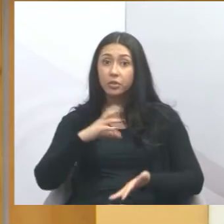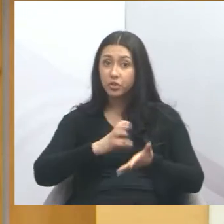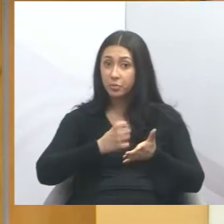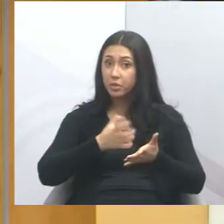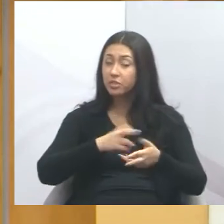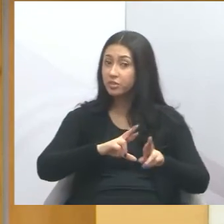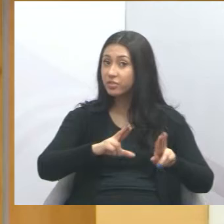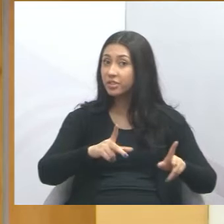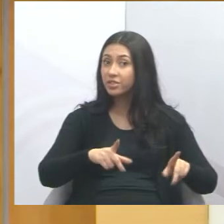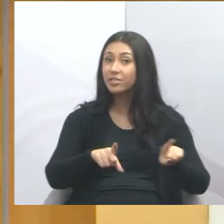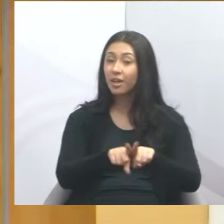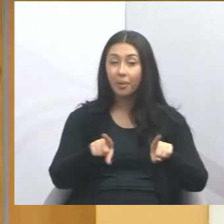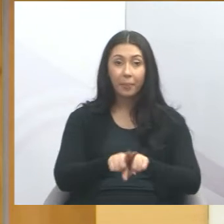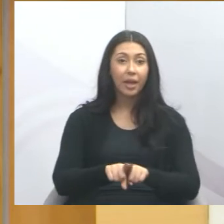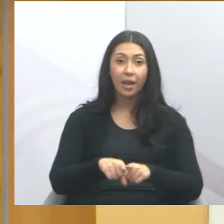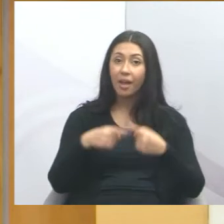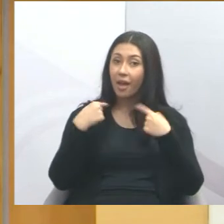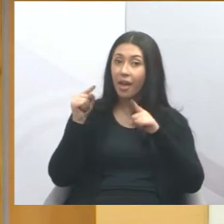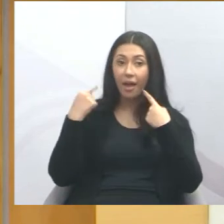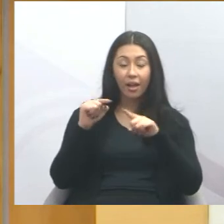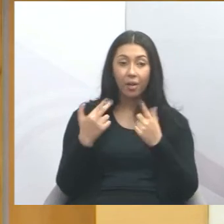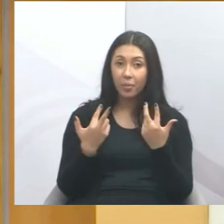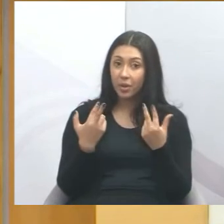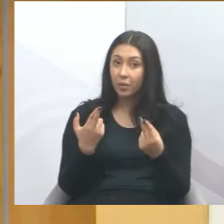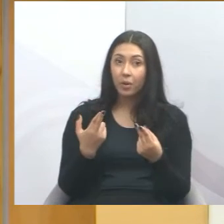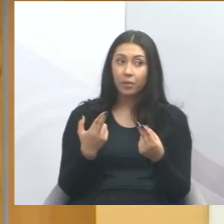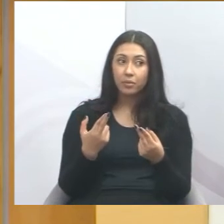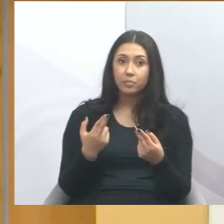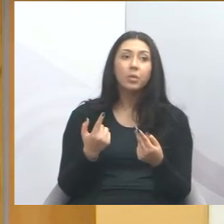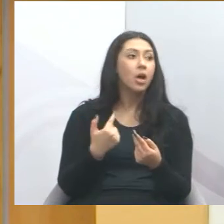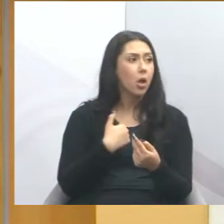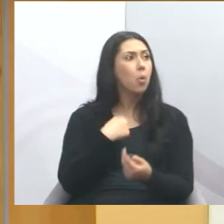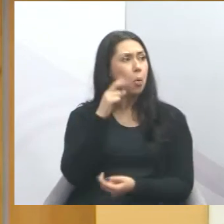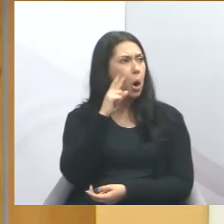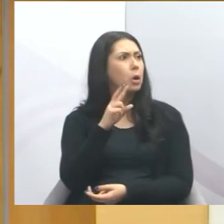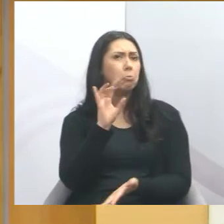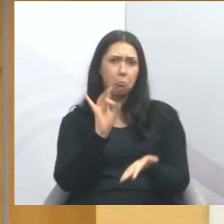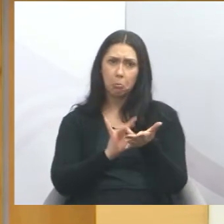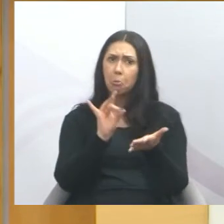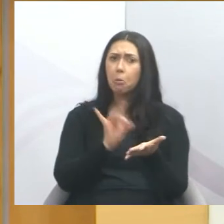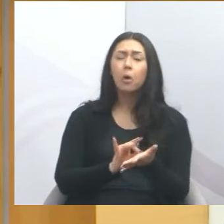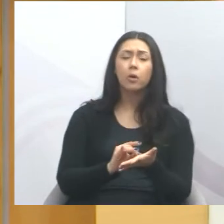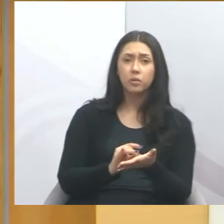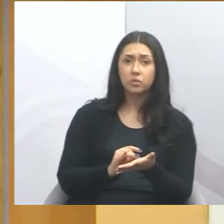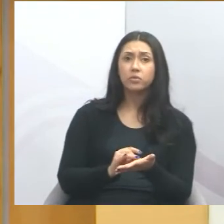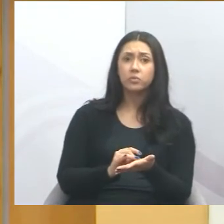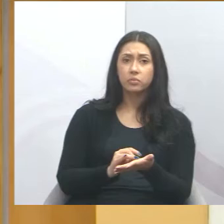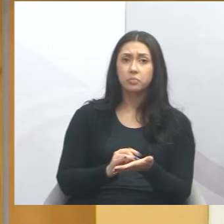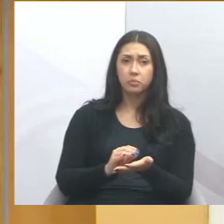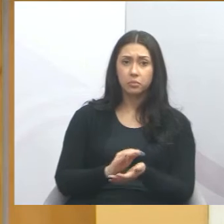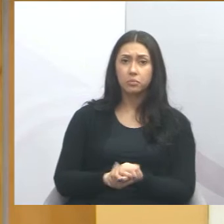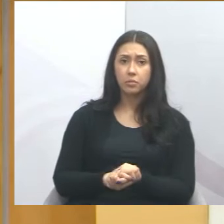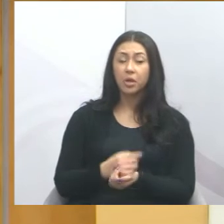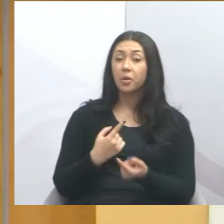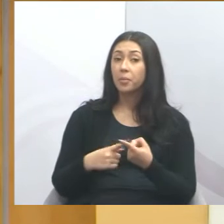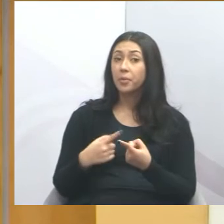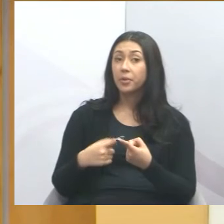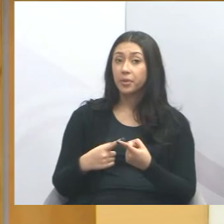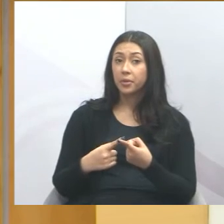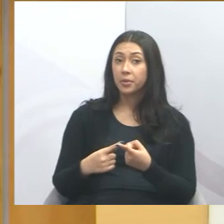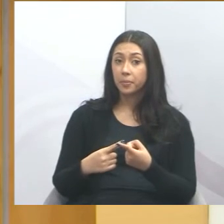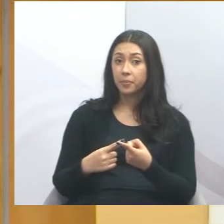vem aqui e coloca essas indicações, e eu saúdo esses vereadores, e vereadoras, por quê?